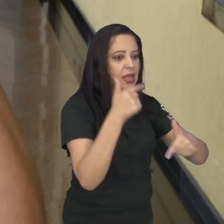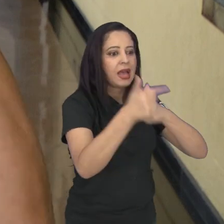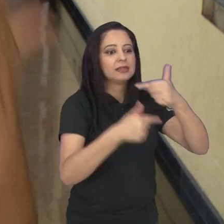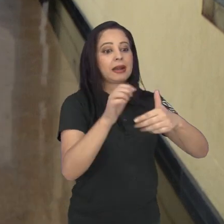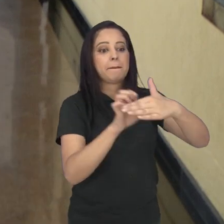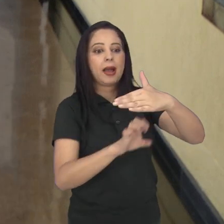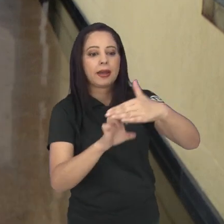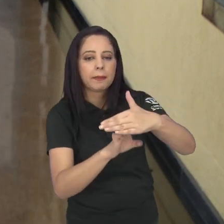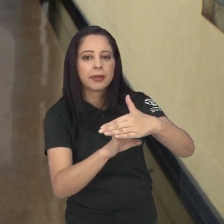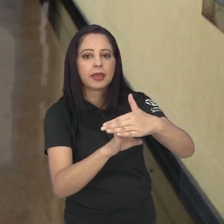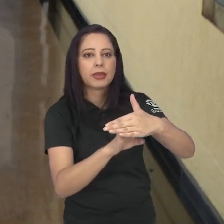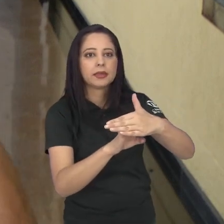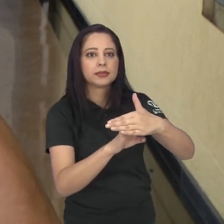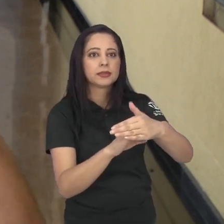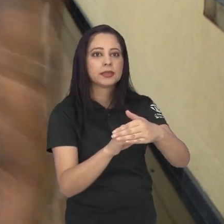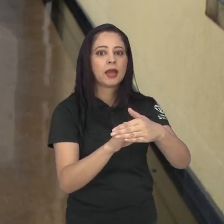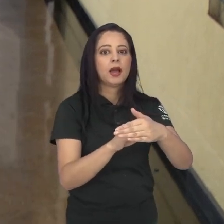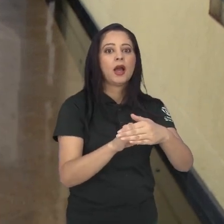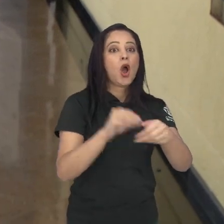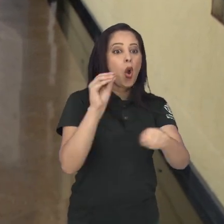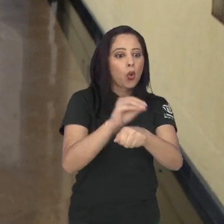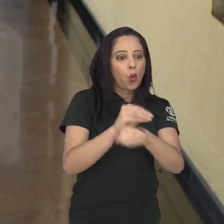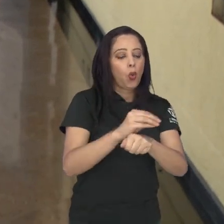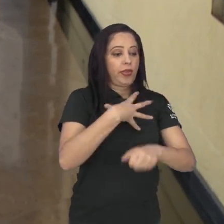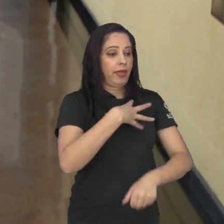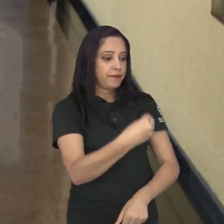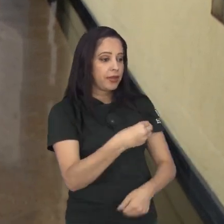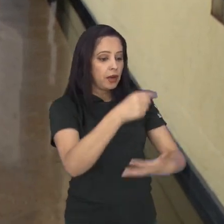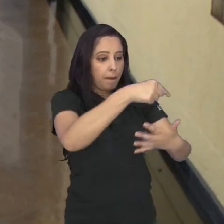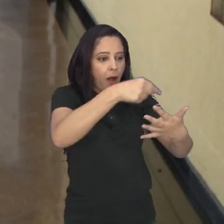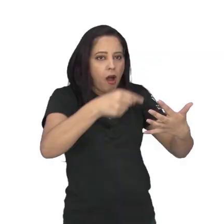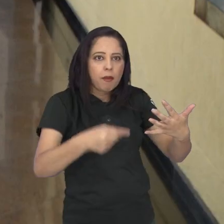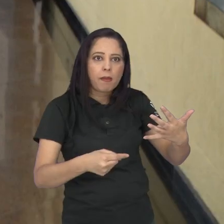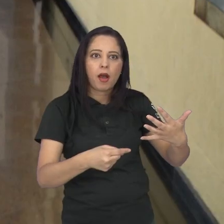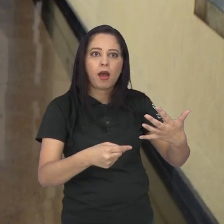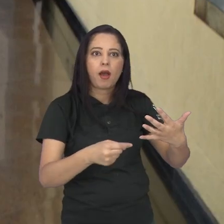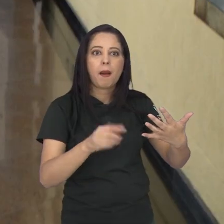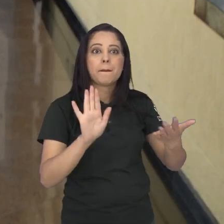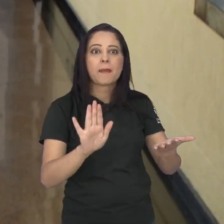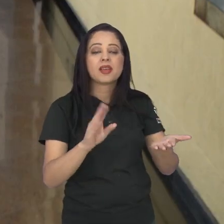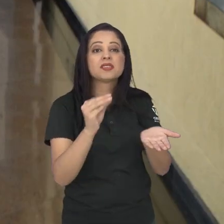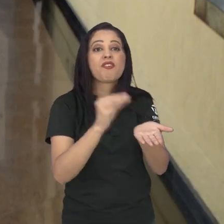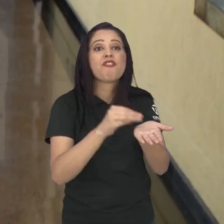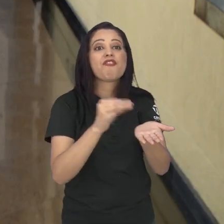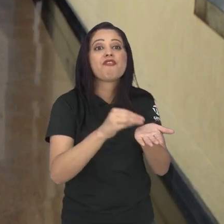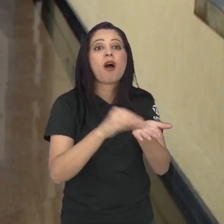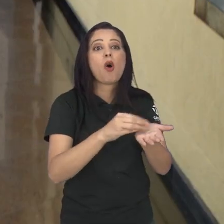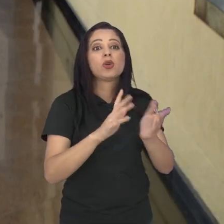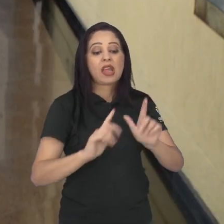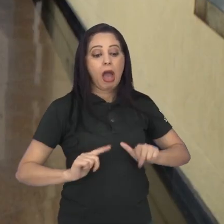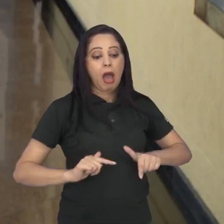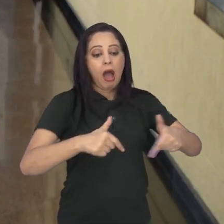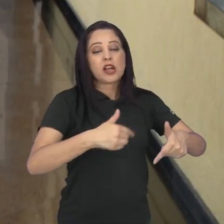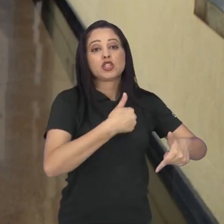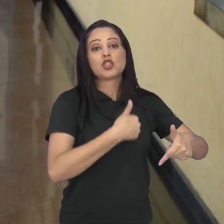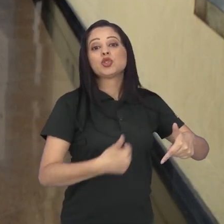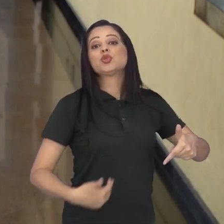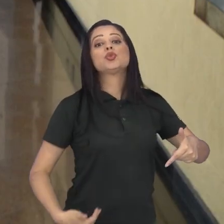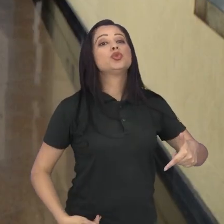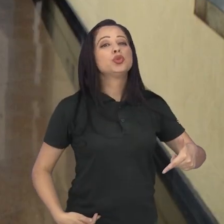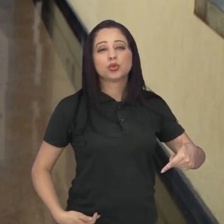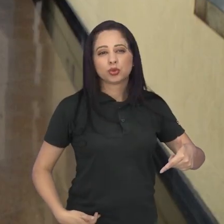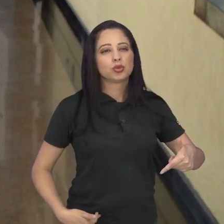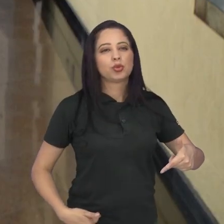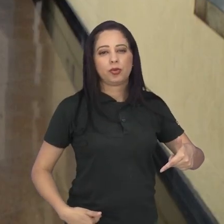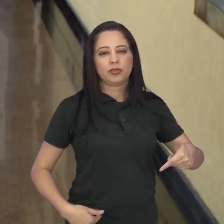ela trabalha fora, tem que cuidar da lição dos filhos. Infelizmente, falta políticas públicas do ponto